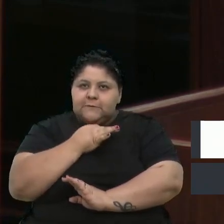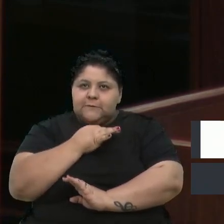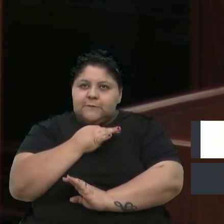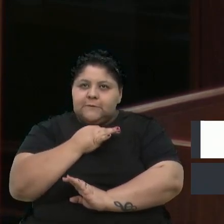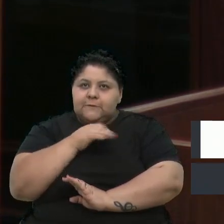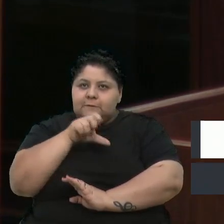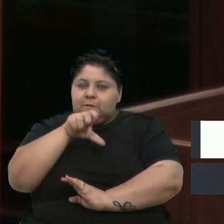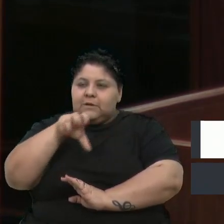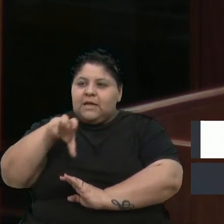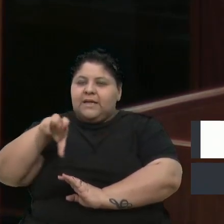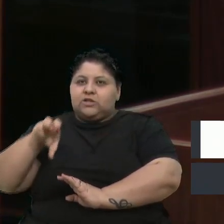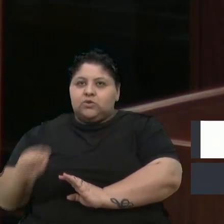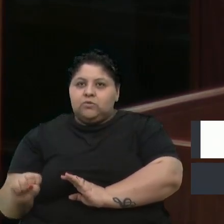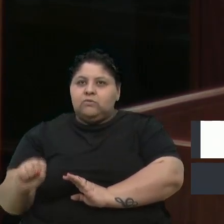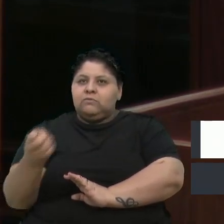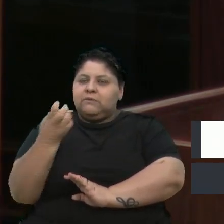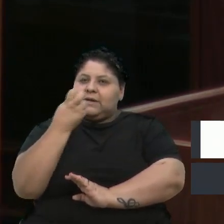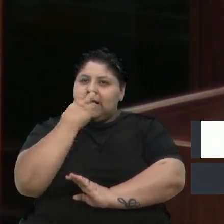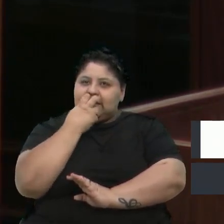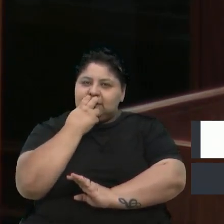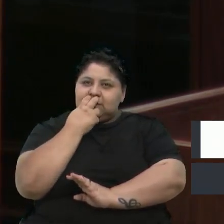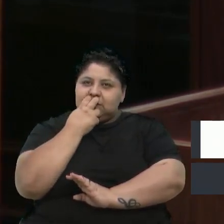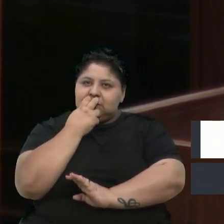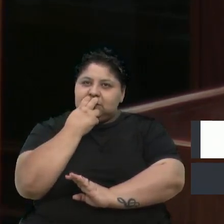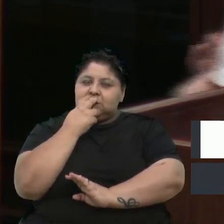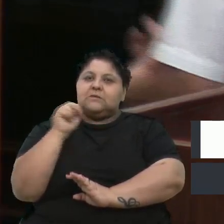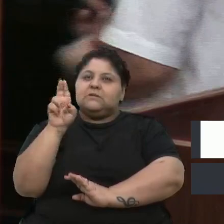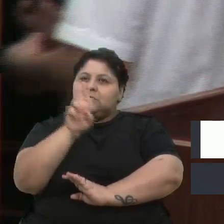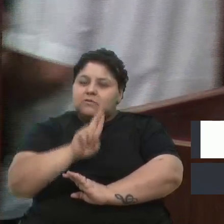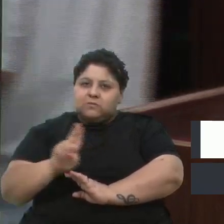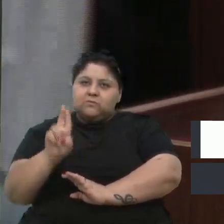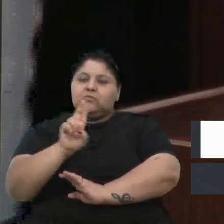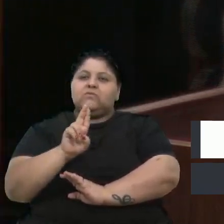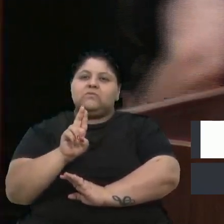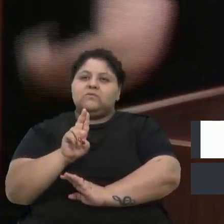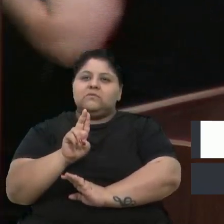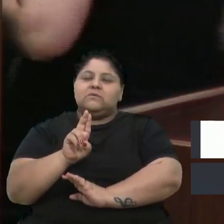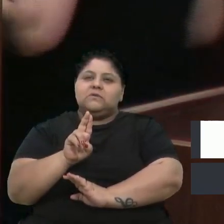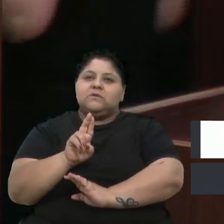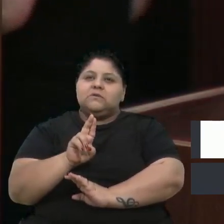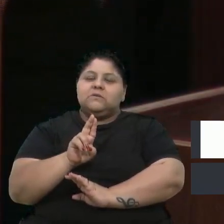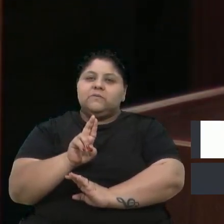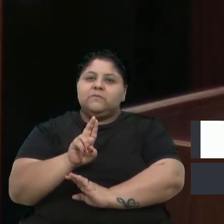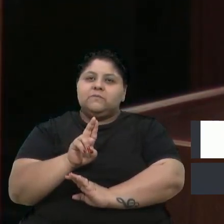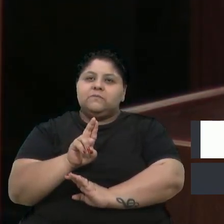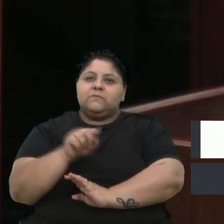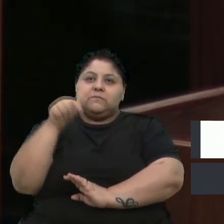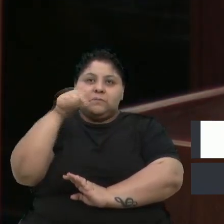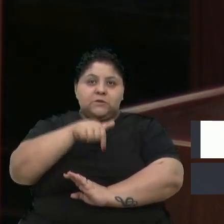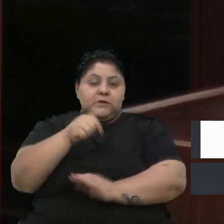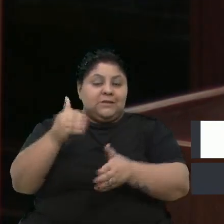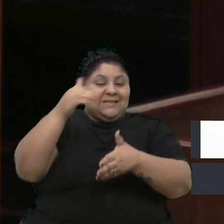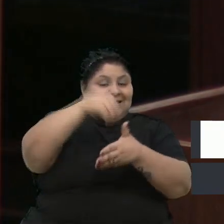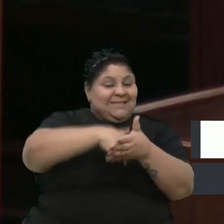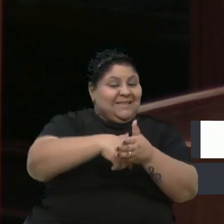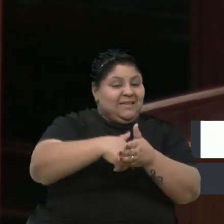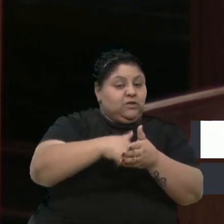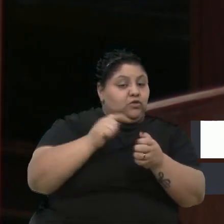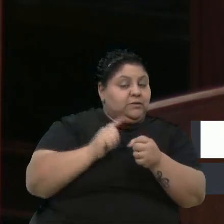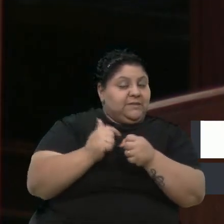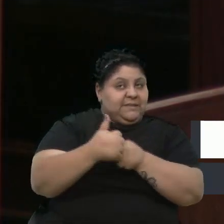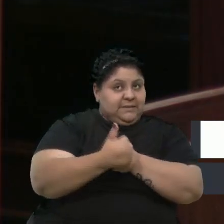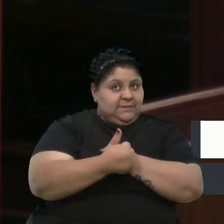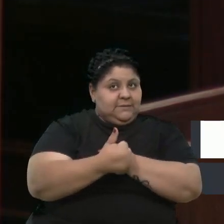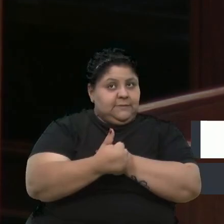conversou com diversas empresas que usam o gás da Sulgás aqui dentro de Catechia do Sul. E